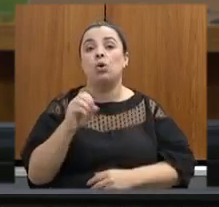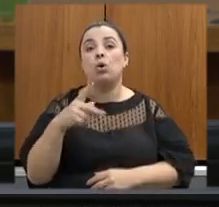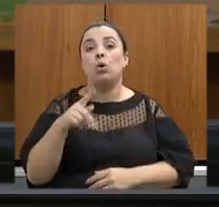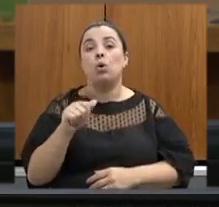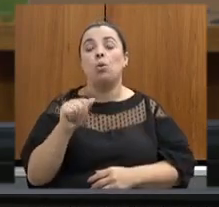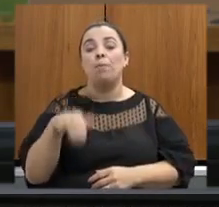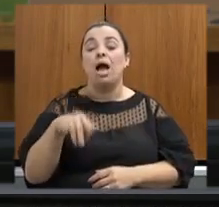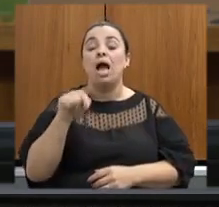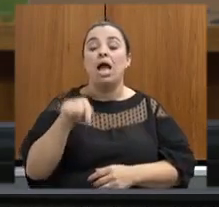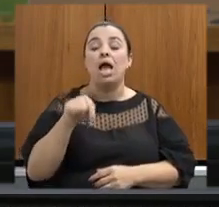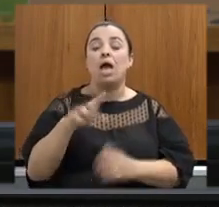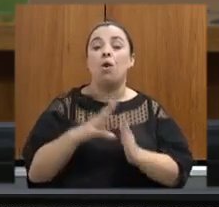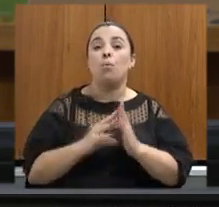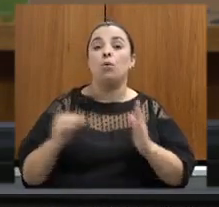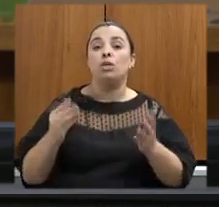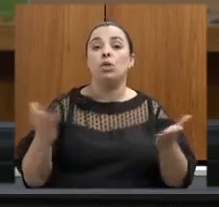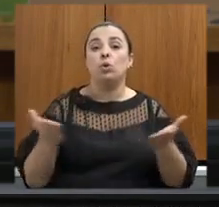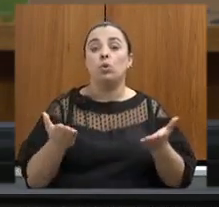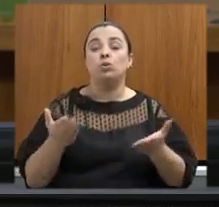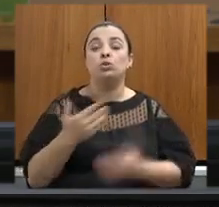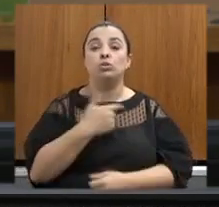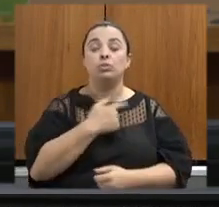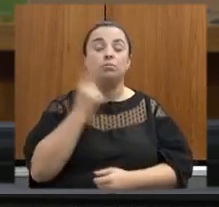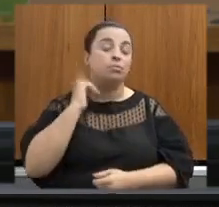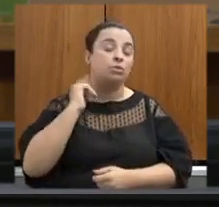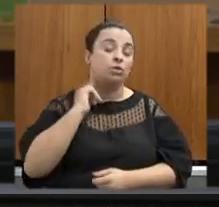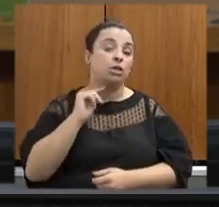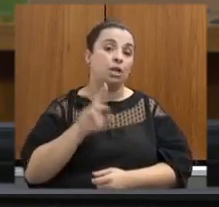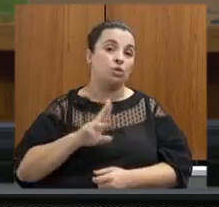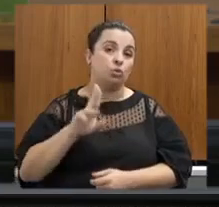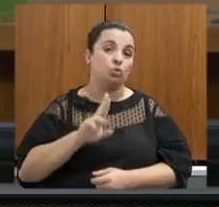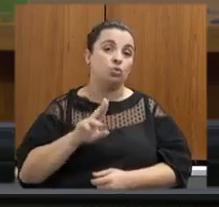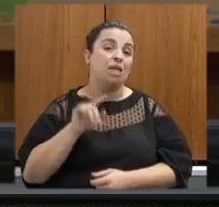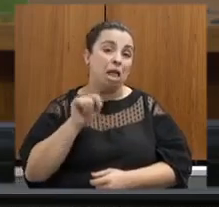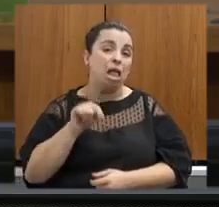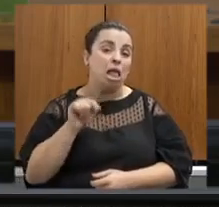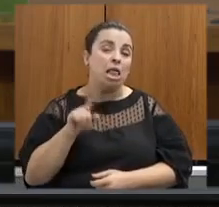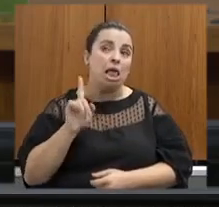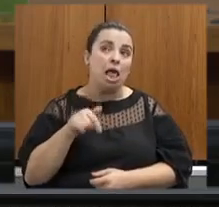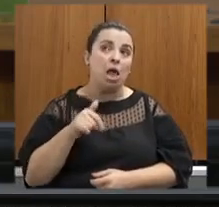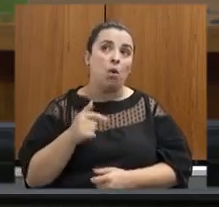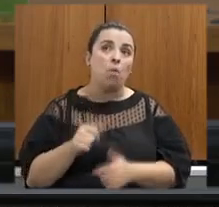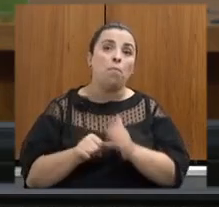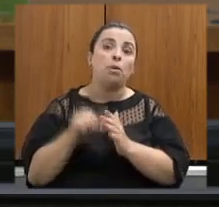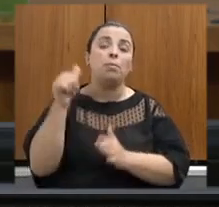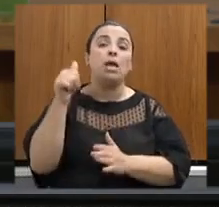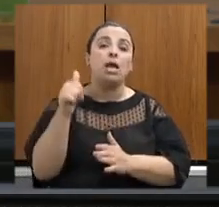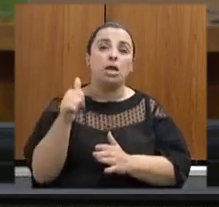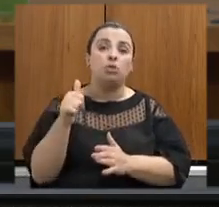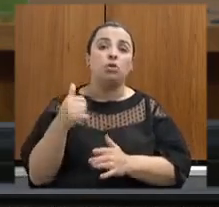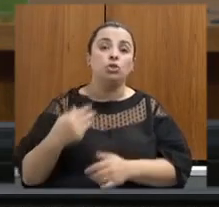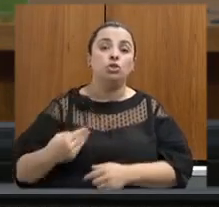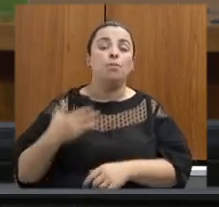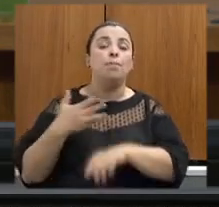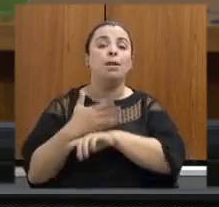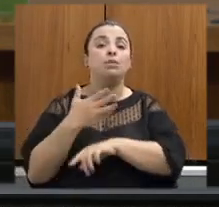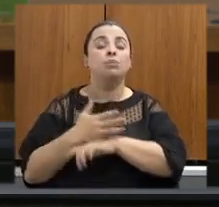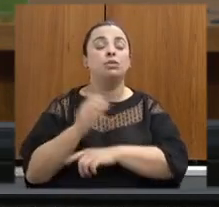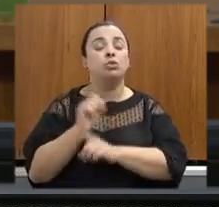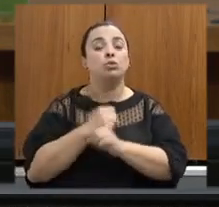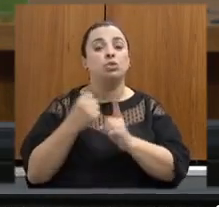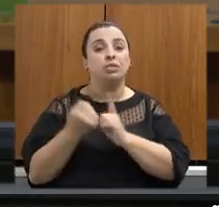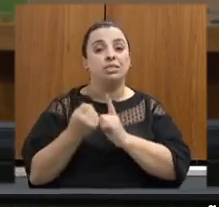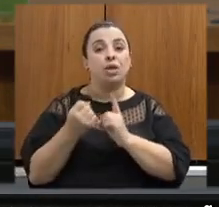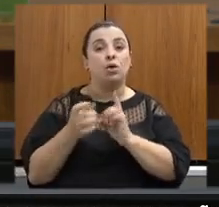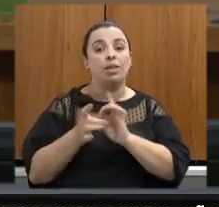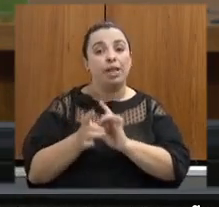hoje que o Estado de Minas Gerais utiliza na verdade foi o precursor de participação social na concessão e